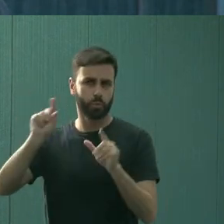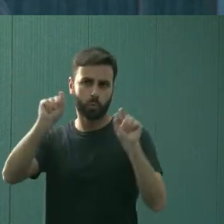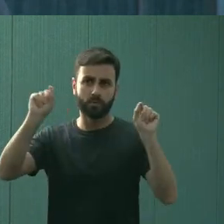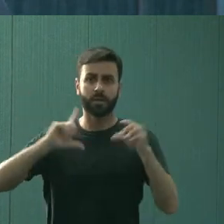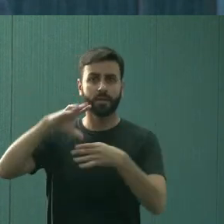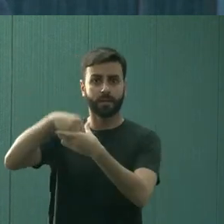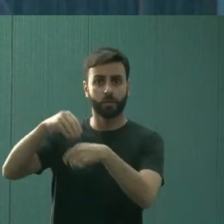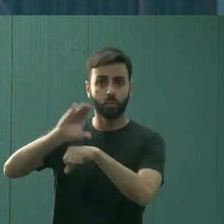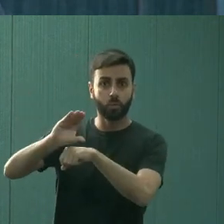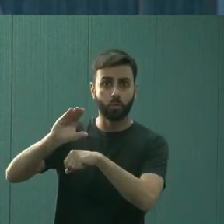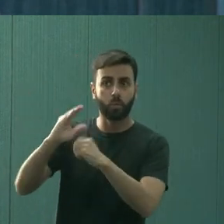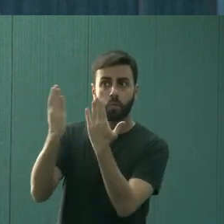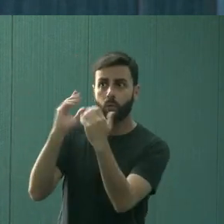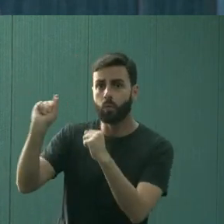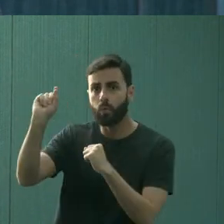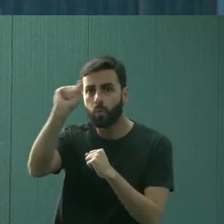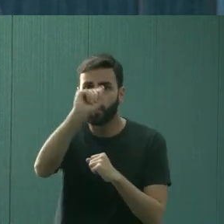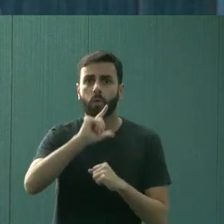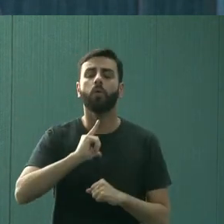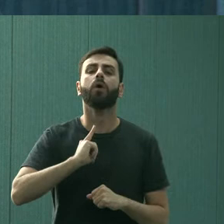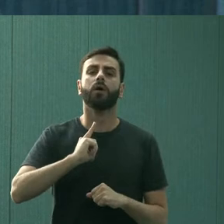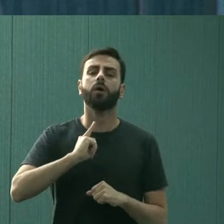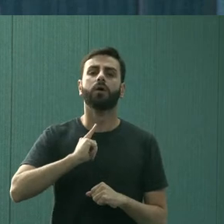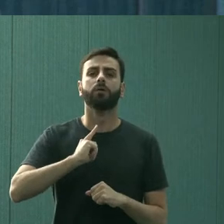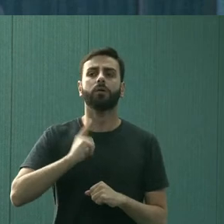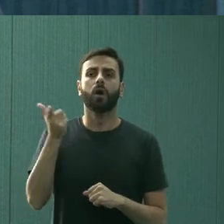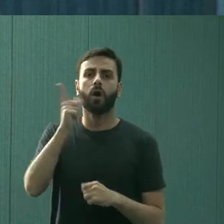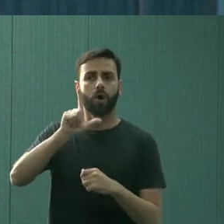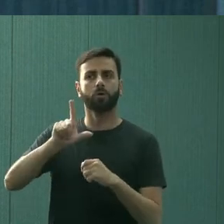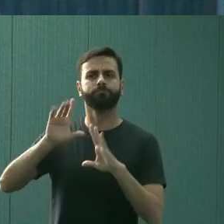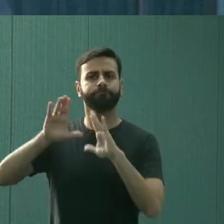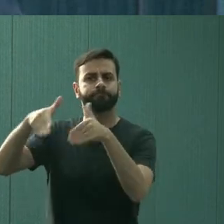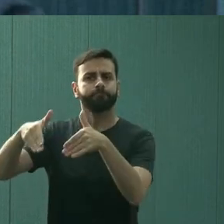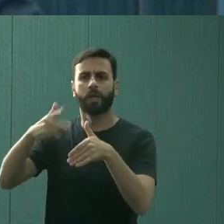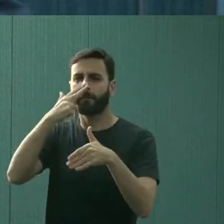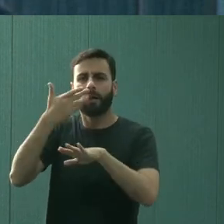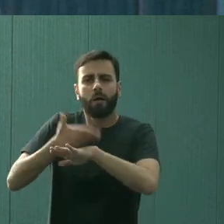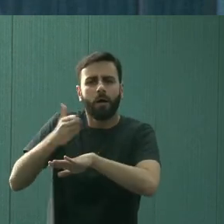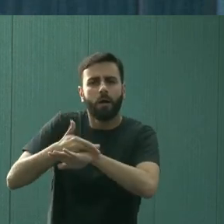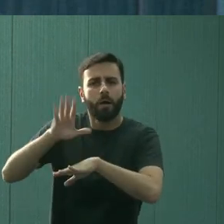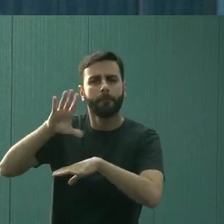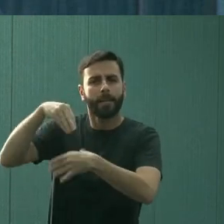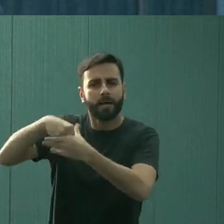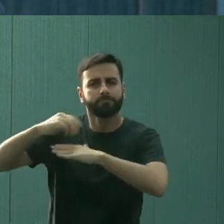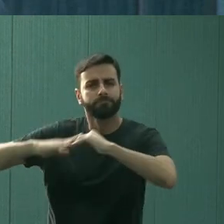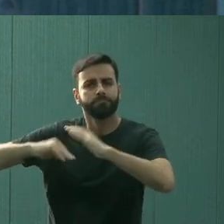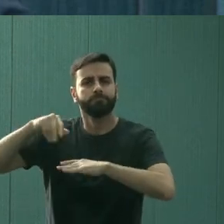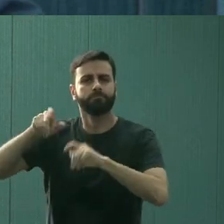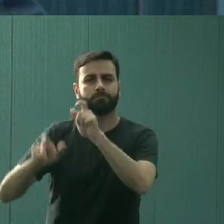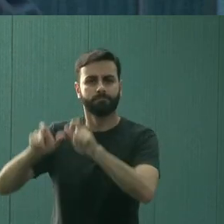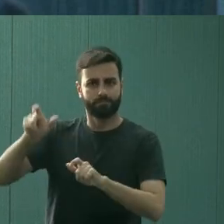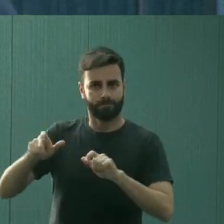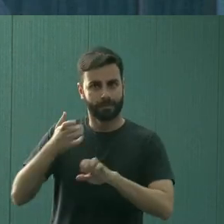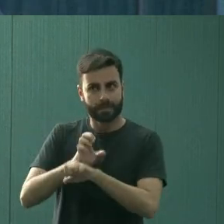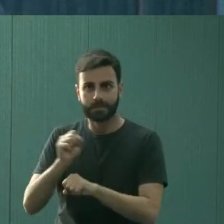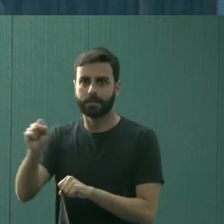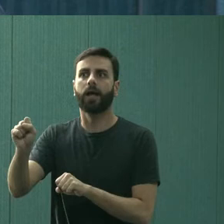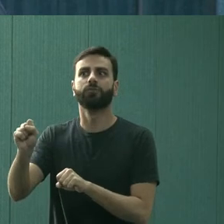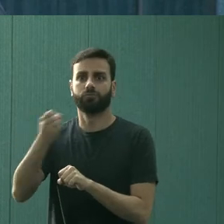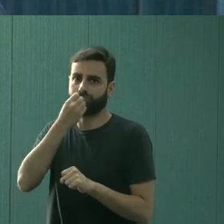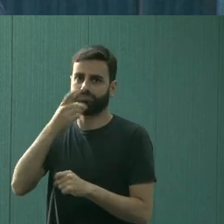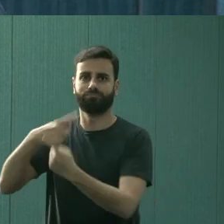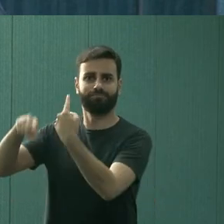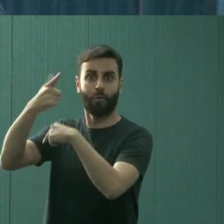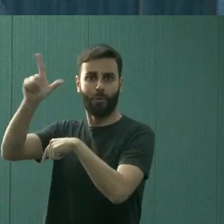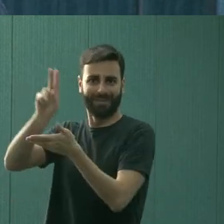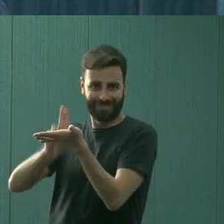têm curso de psicologia, têm serviços escola, que os estagiários atuam, então, aumenta bastante a